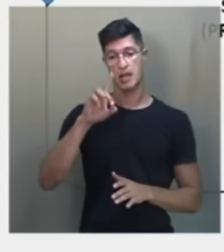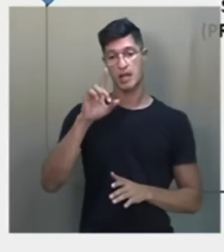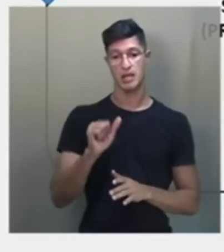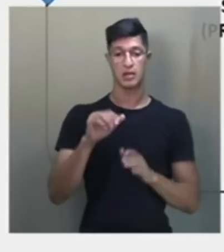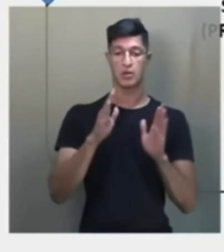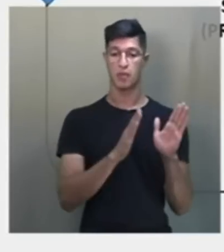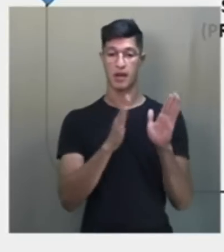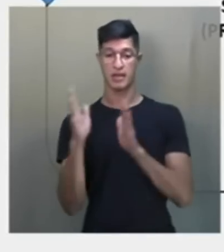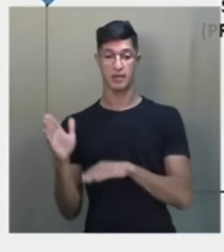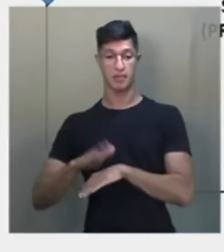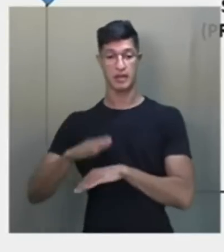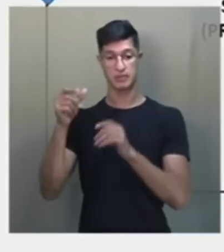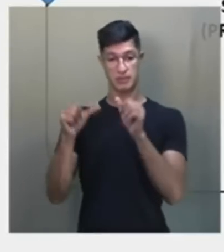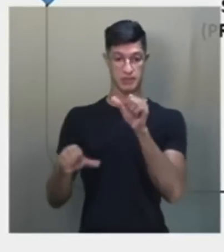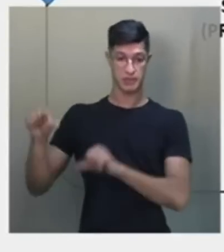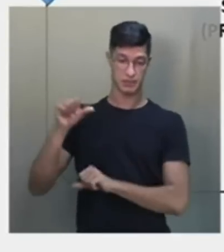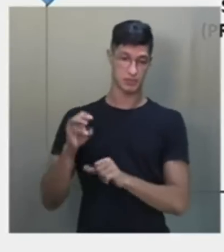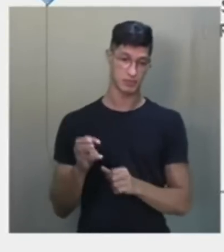etapa a mais de verificação.